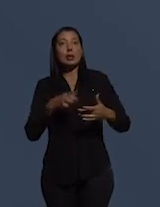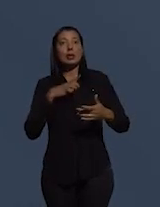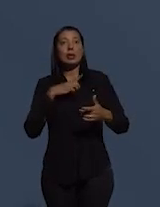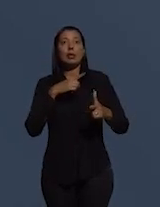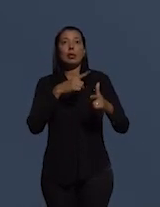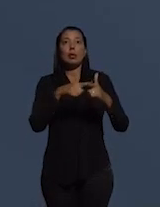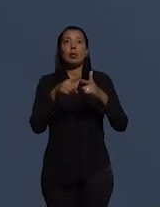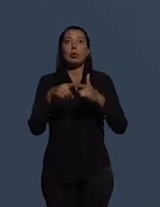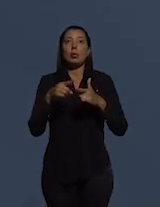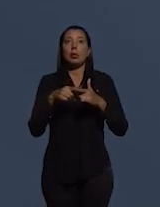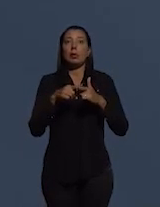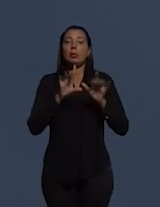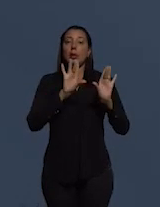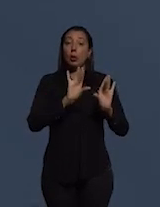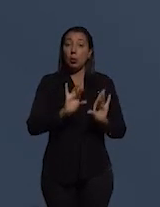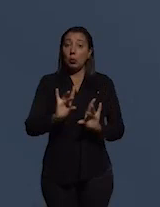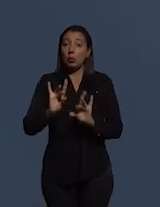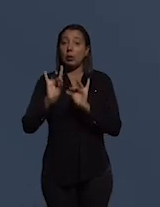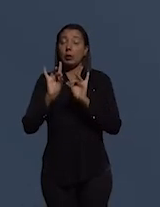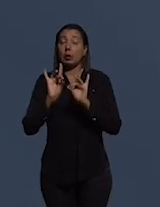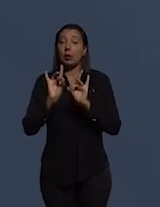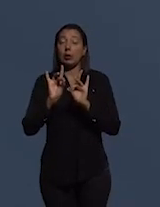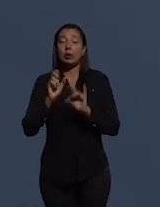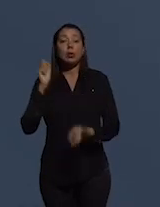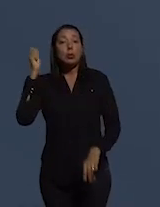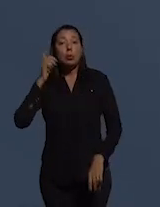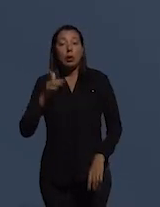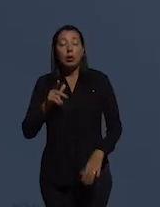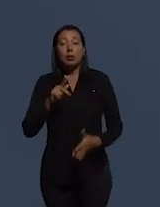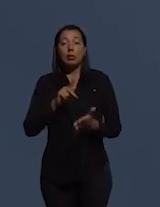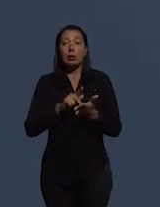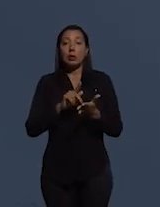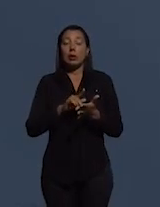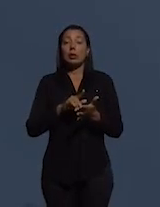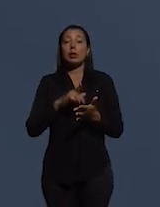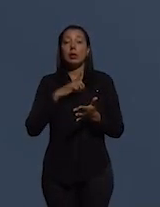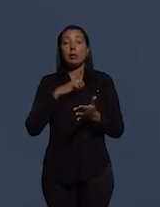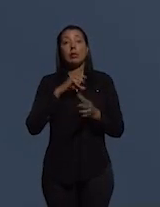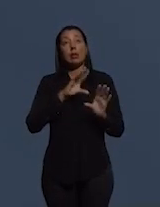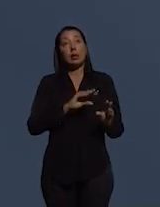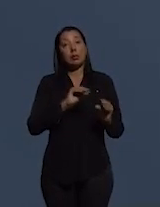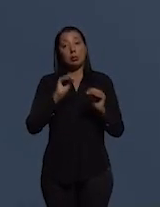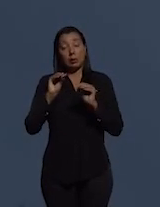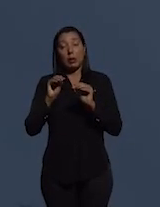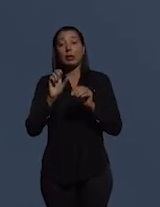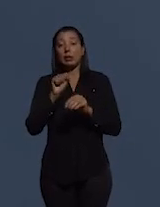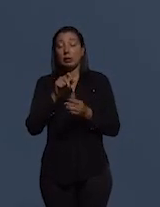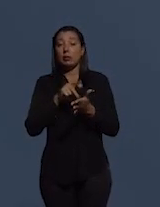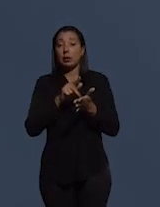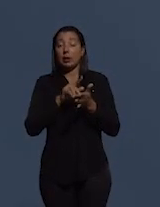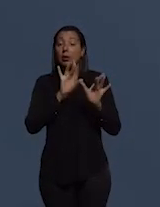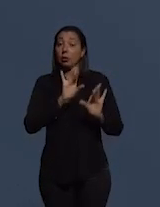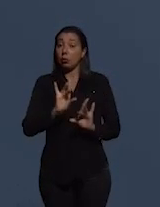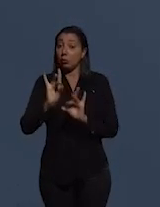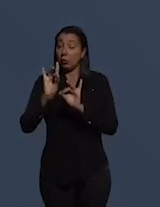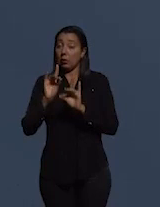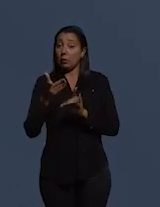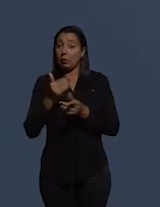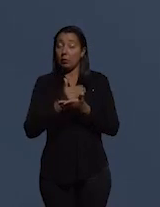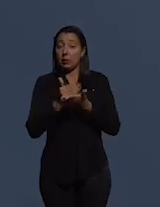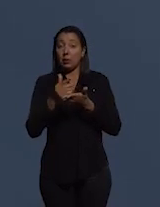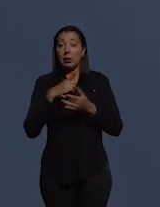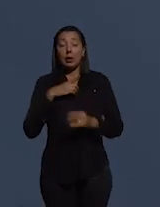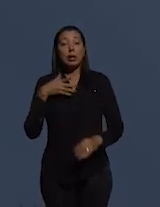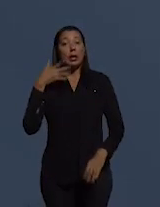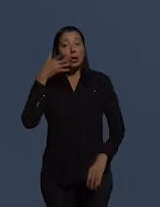problema com o link do áudio original, salvo engano. Nós tivemos que mudar o link. Então, agora nós vamos começar a ter as